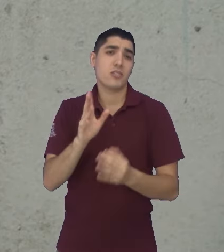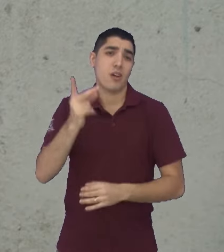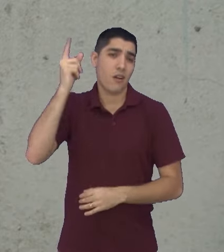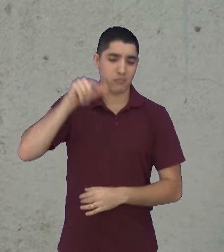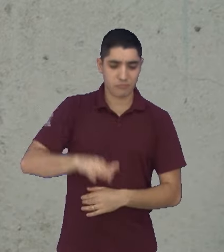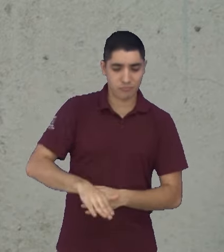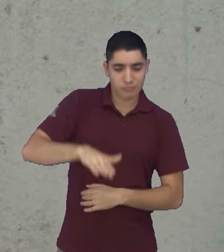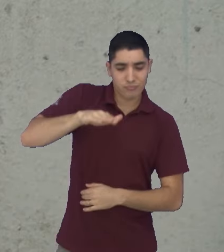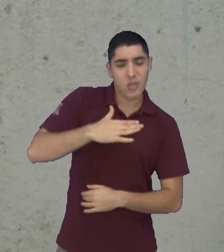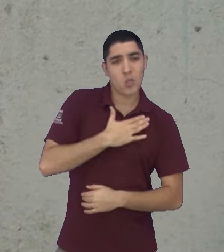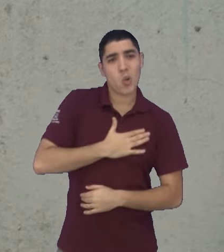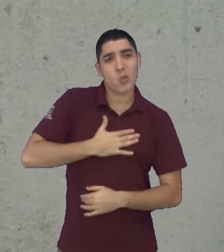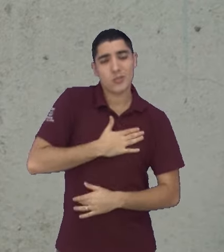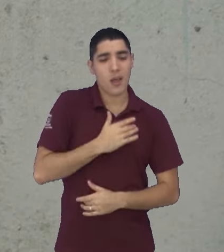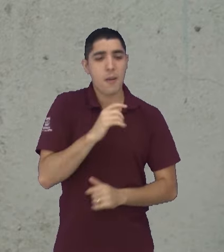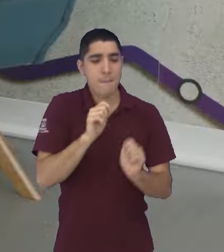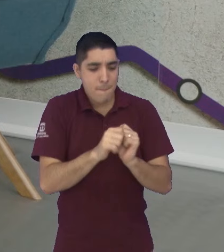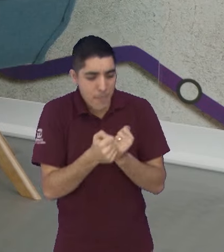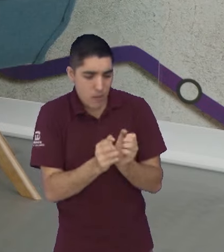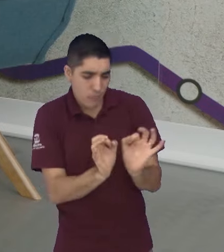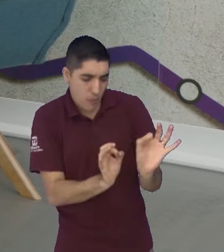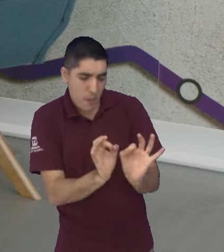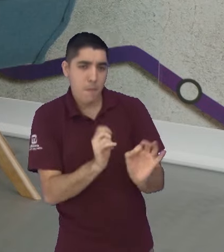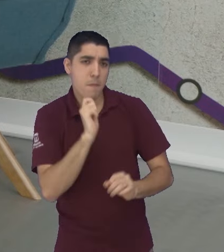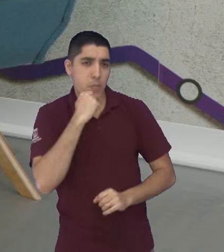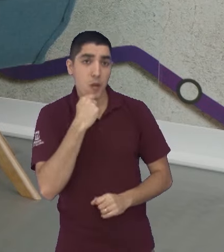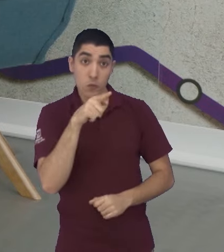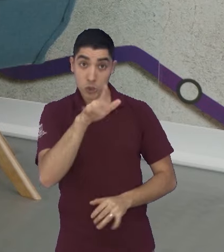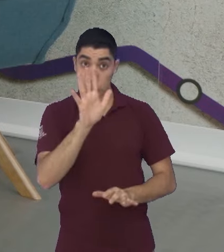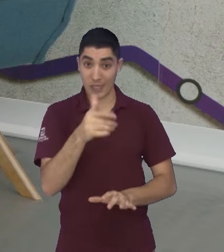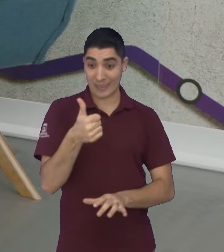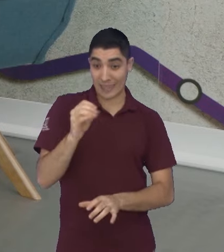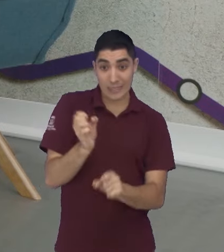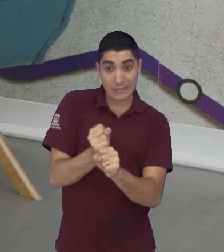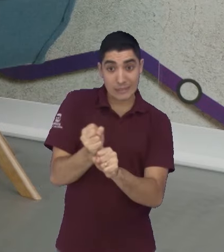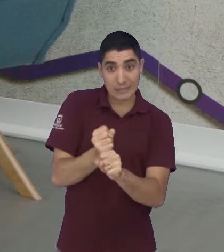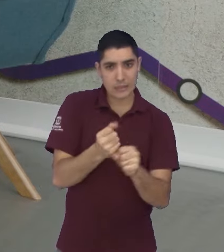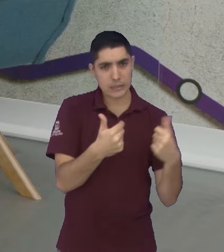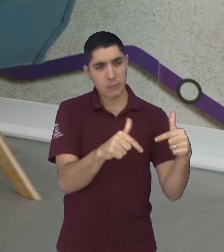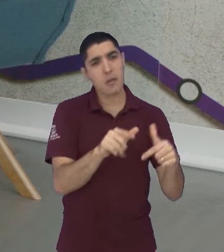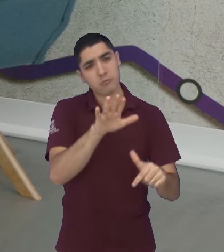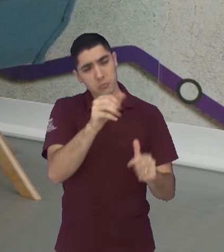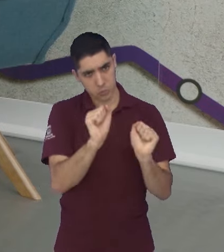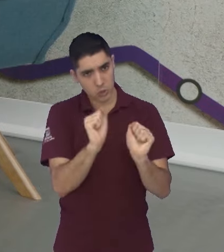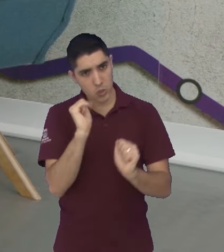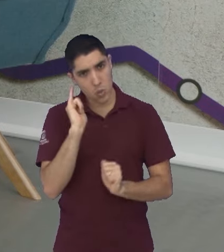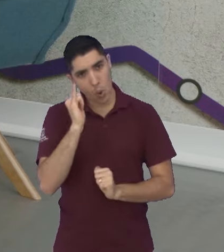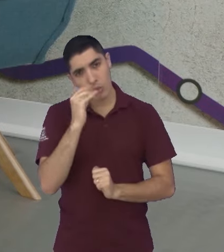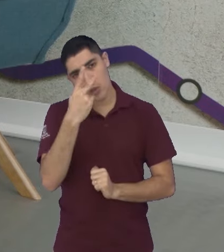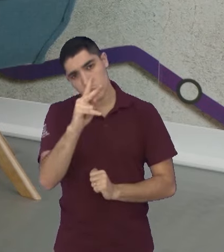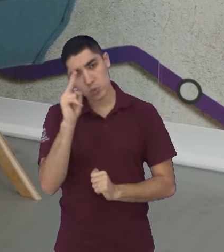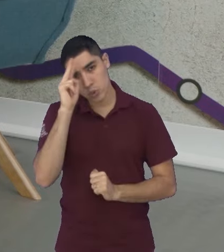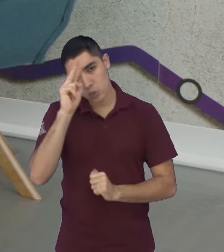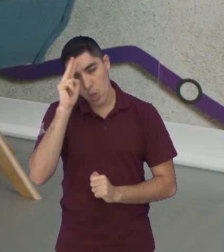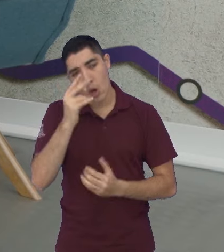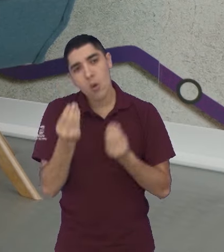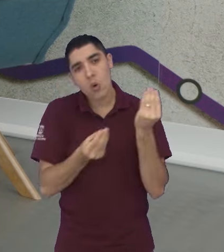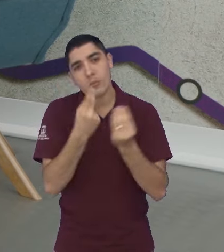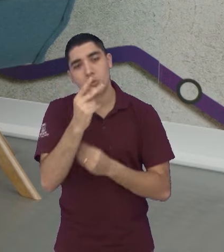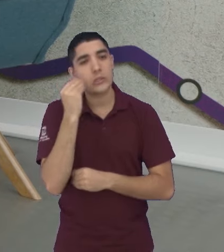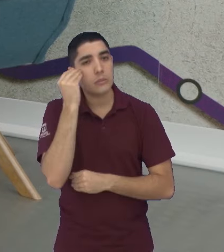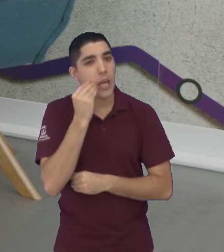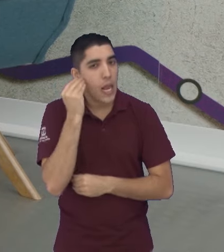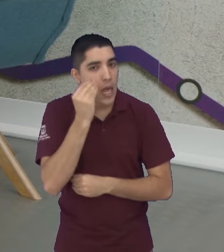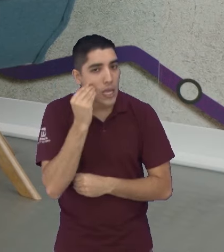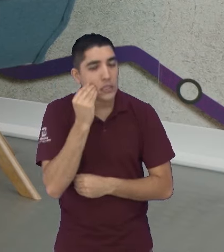por essa área de gastronomia, né? Tudo. Você está na área já há 10 anos, né? Então, eu queria que você contasse um pouquinho como foi trabalhar,